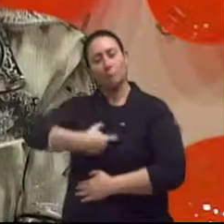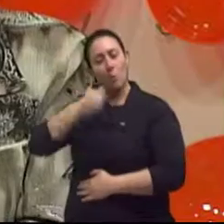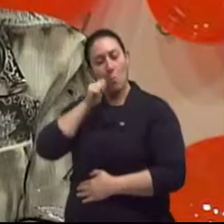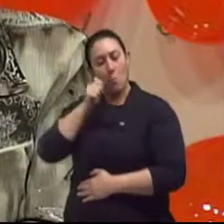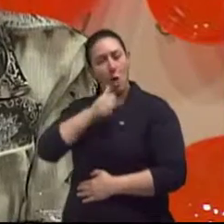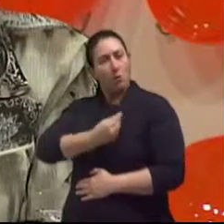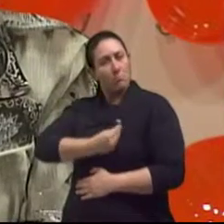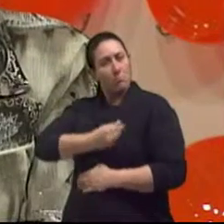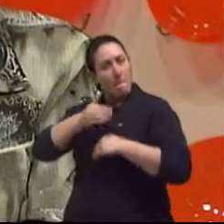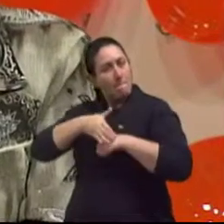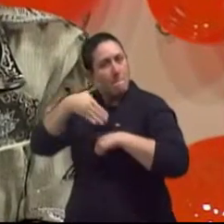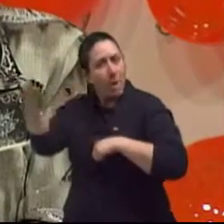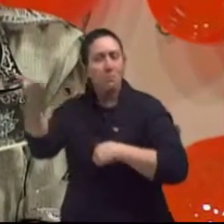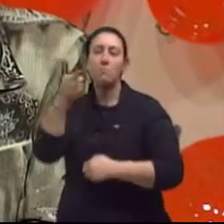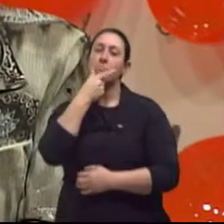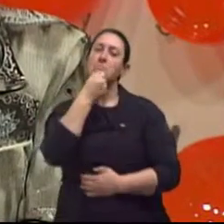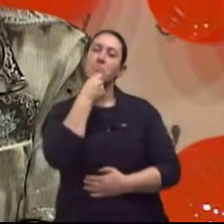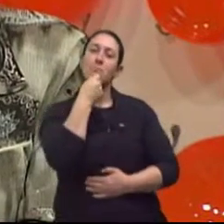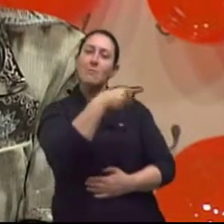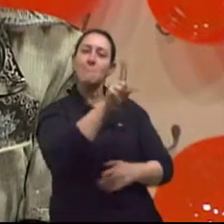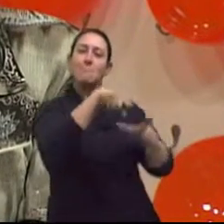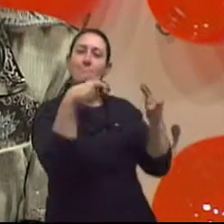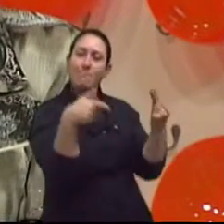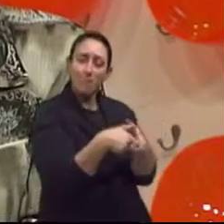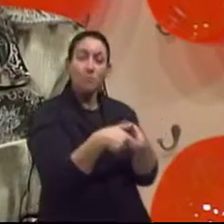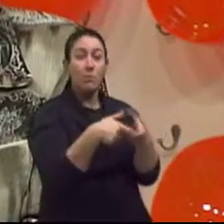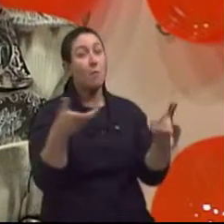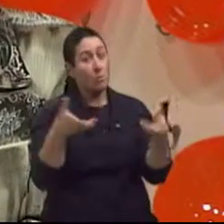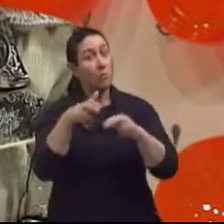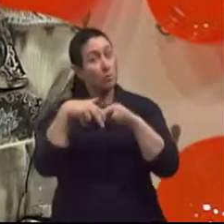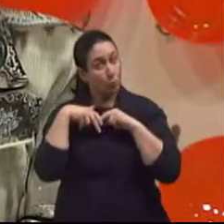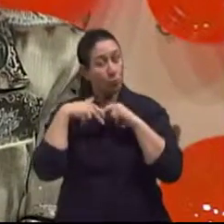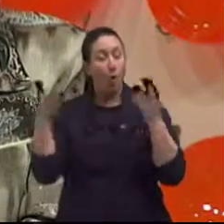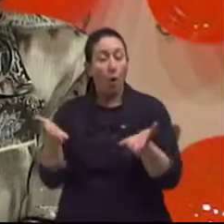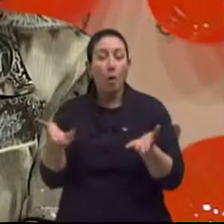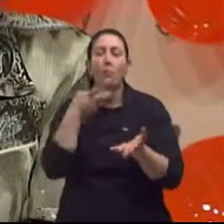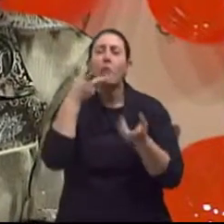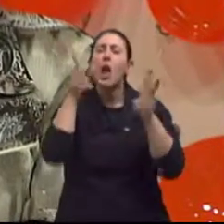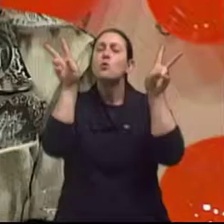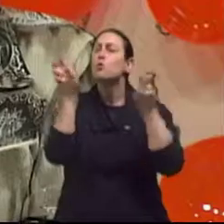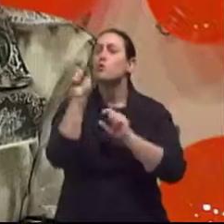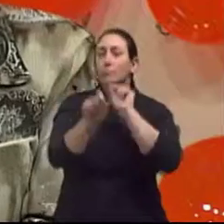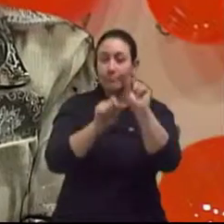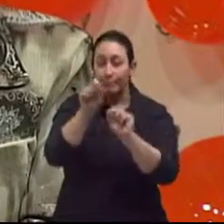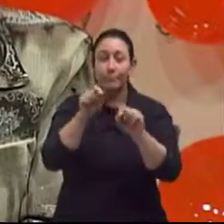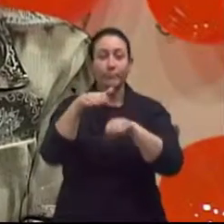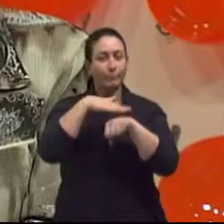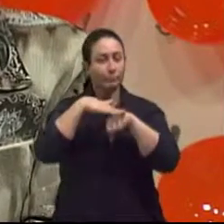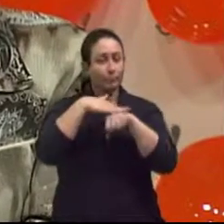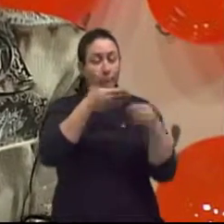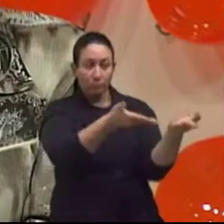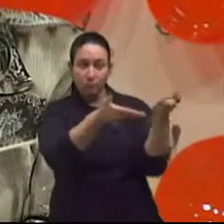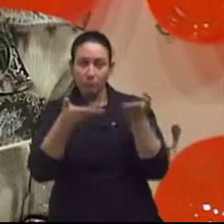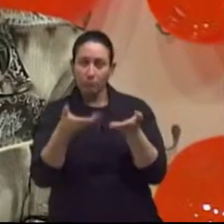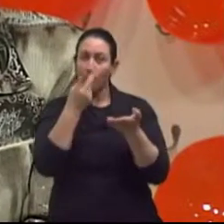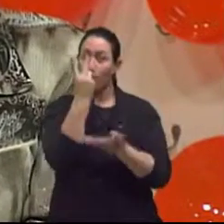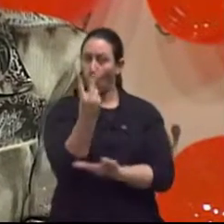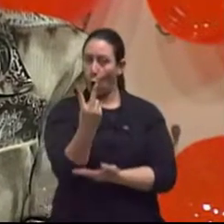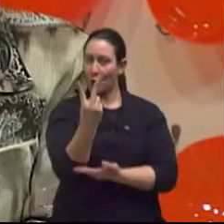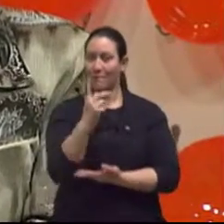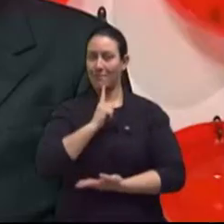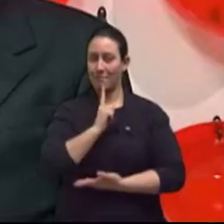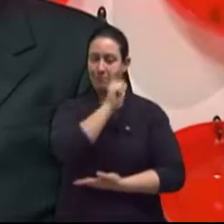como nós mulheres enfrentamos esse momento. Para falar sobre esse assunto, recebemos hoje dois